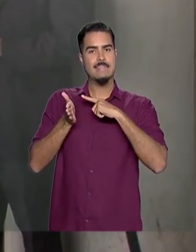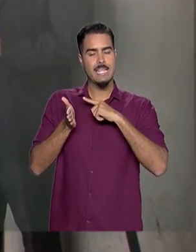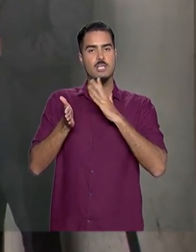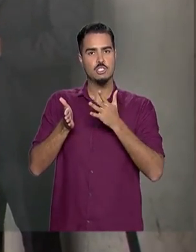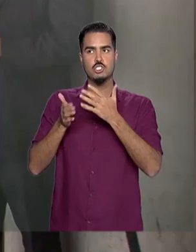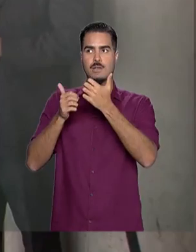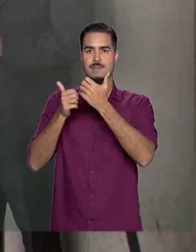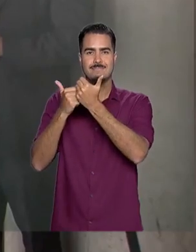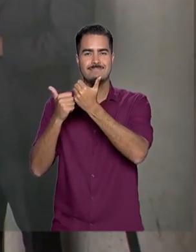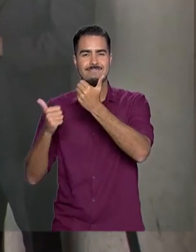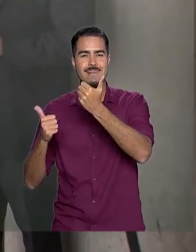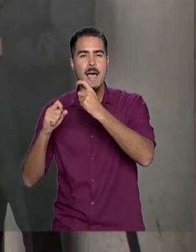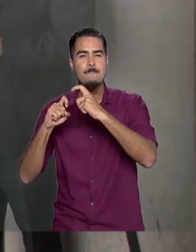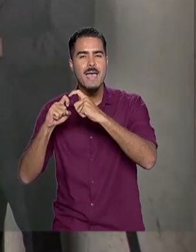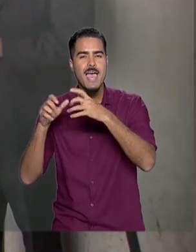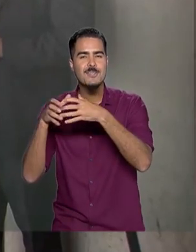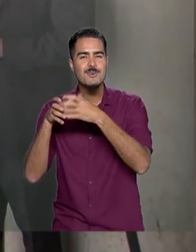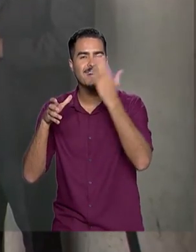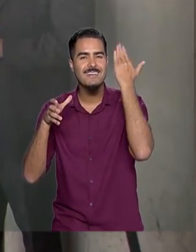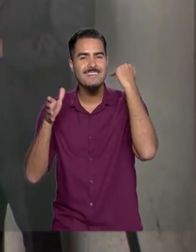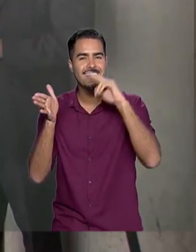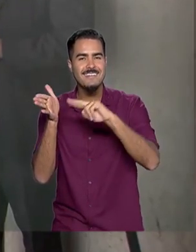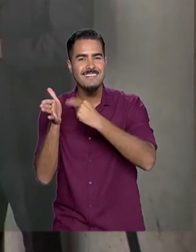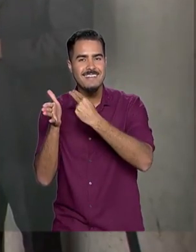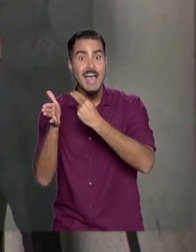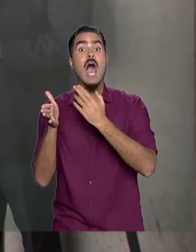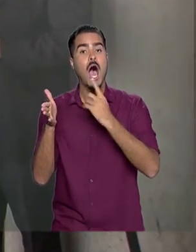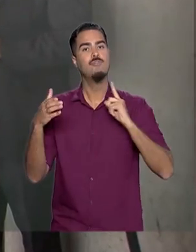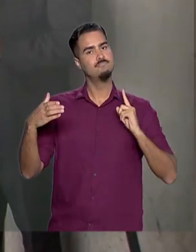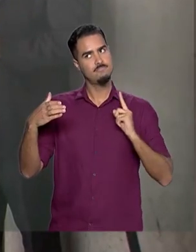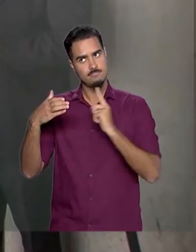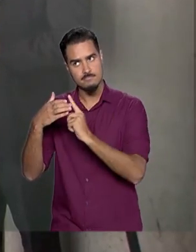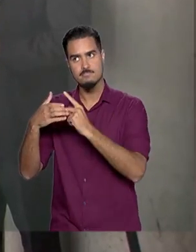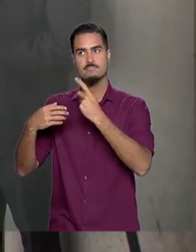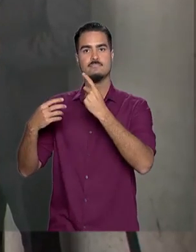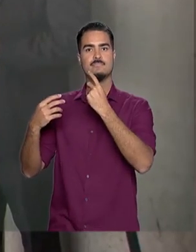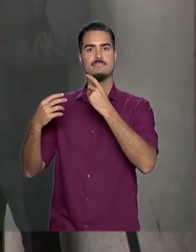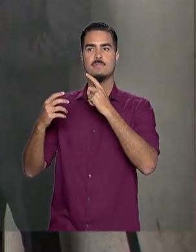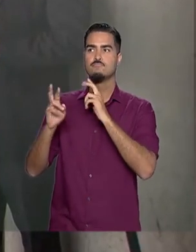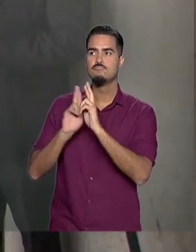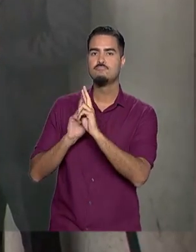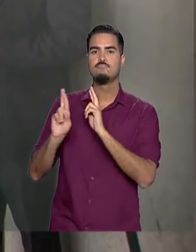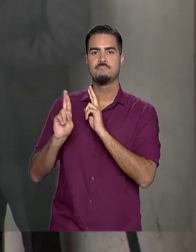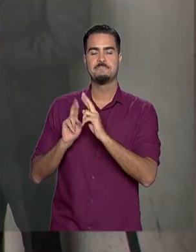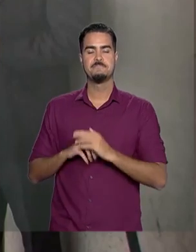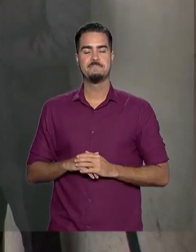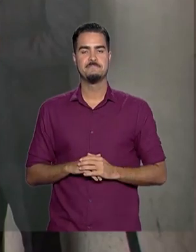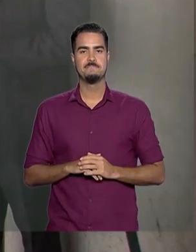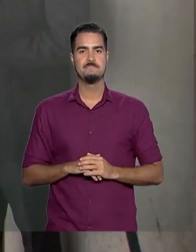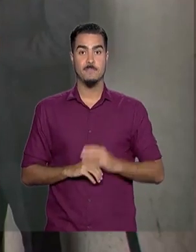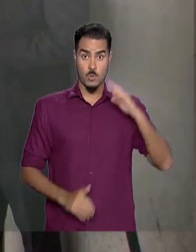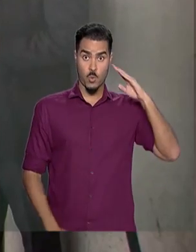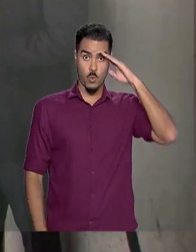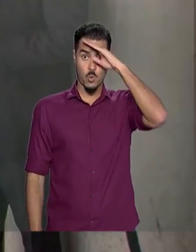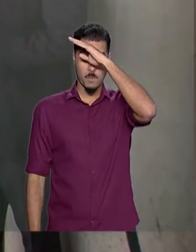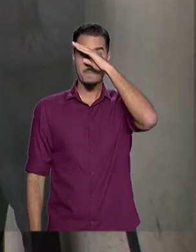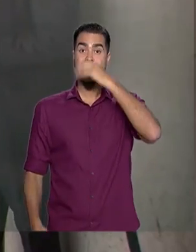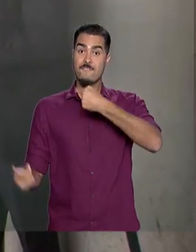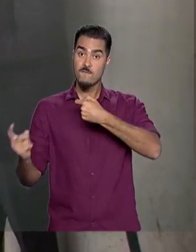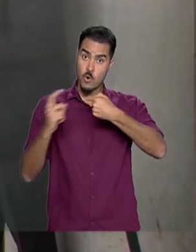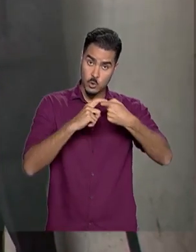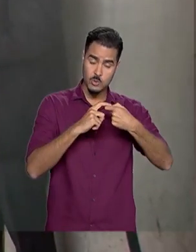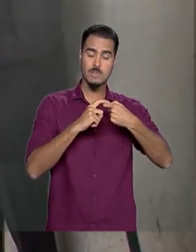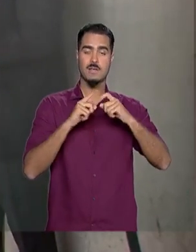consulta com os médicos que realizaram a operação. Jair Bolsonaro deve retornar à